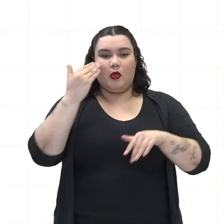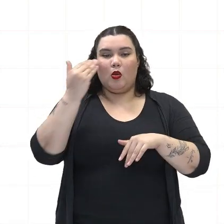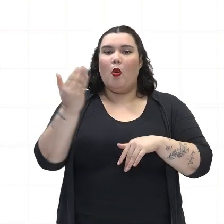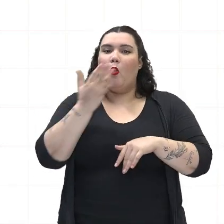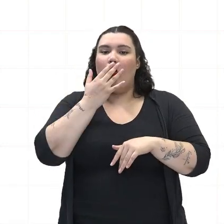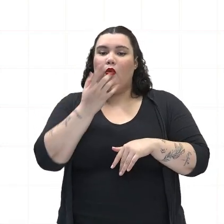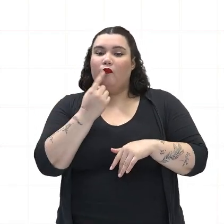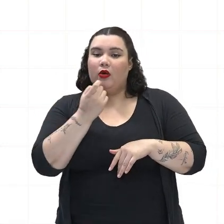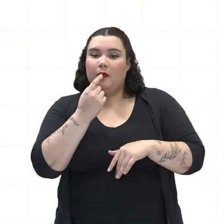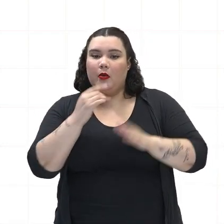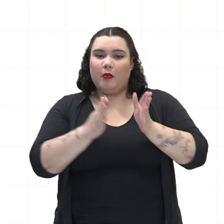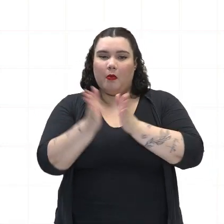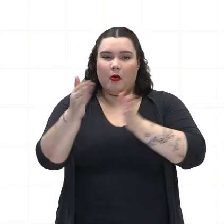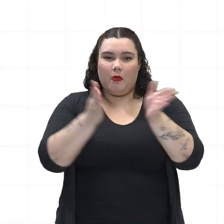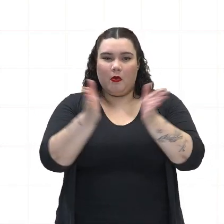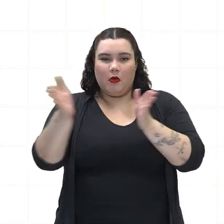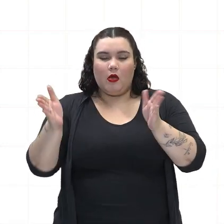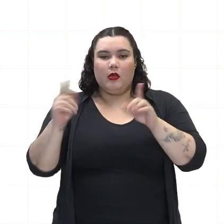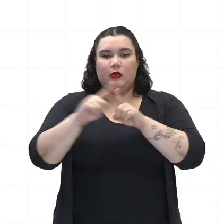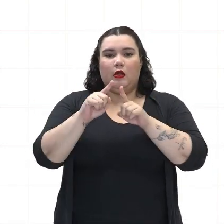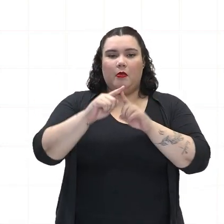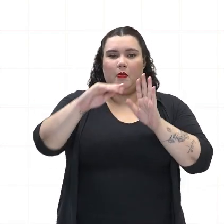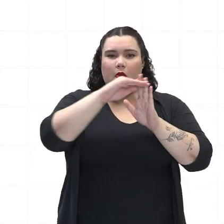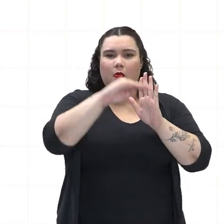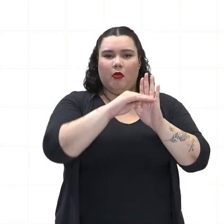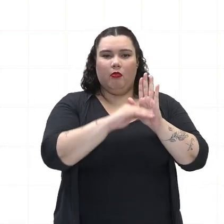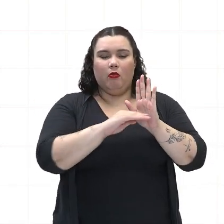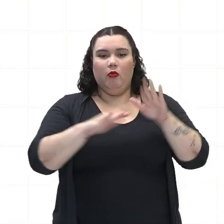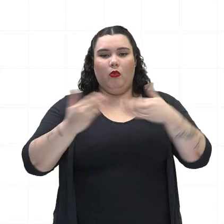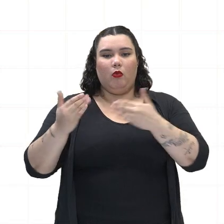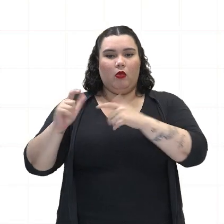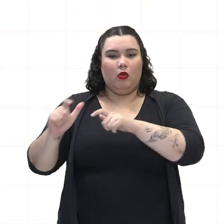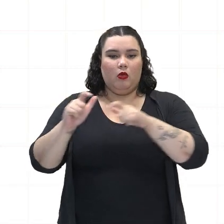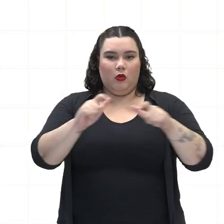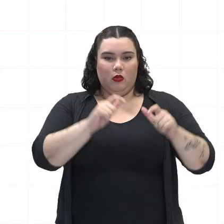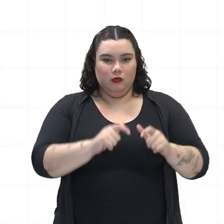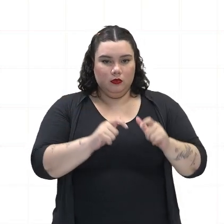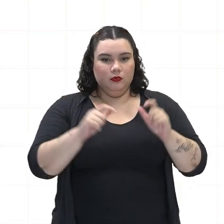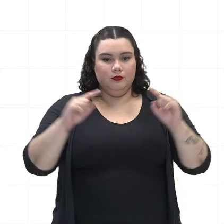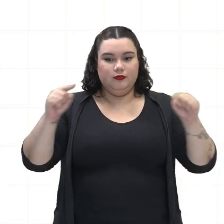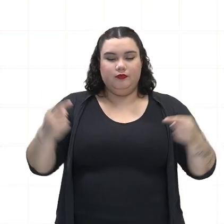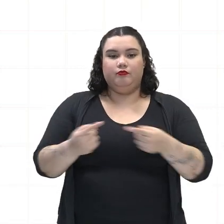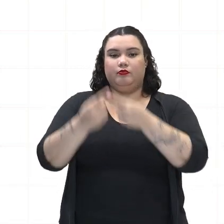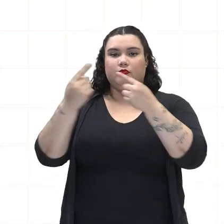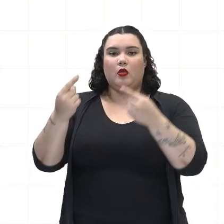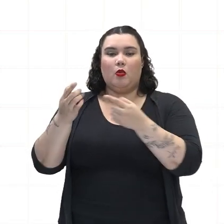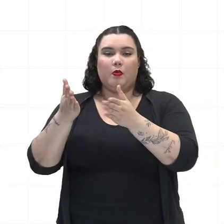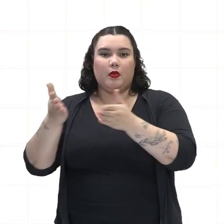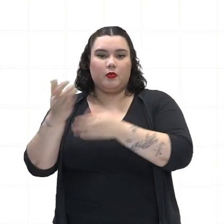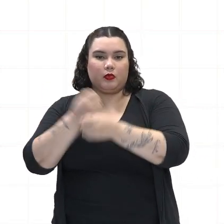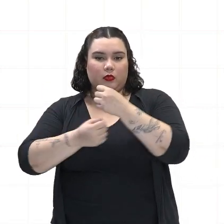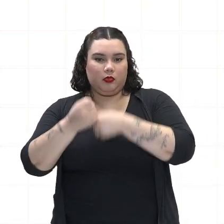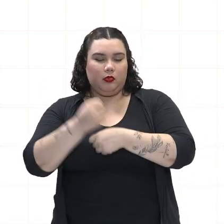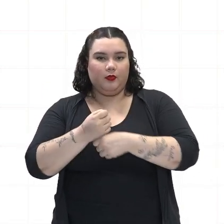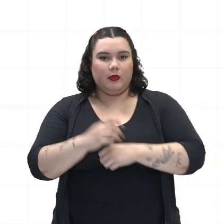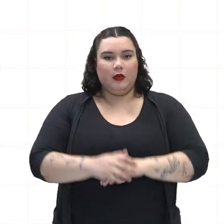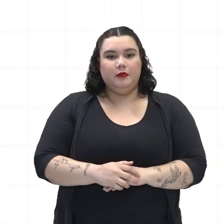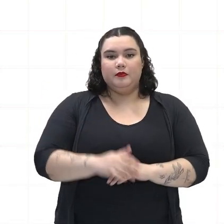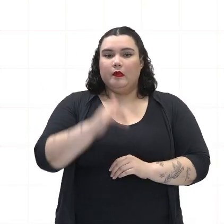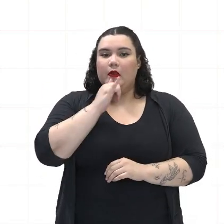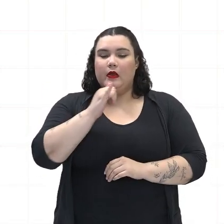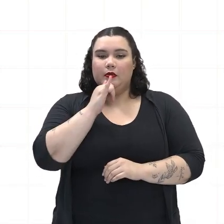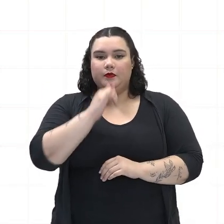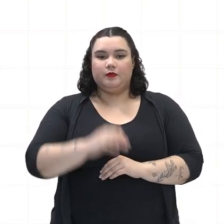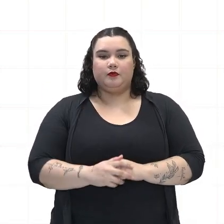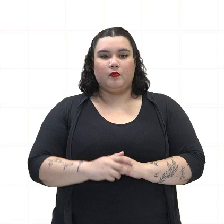direções e as cores também indicando quais são os locais para onde essa produção cafeíra se expandiu. Por exemplo, áreas